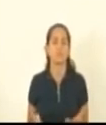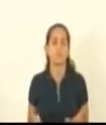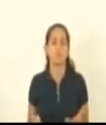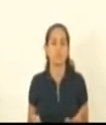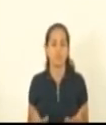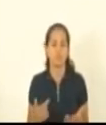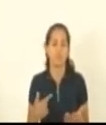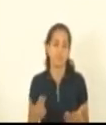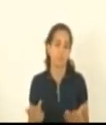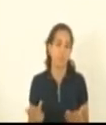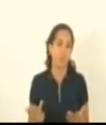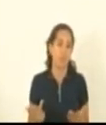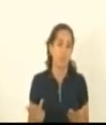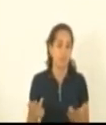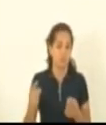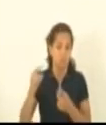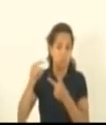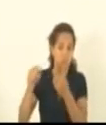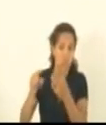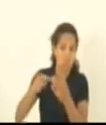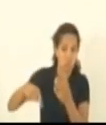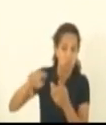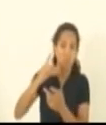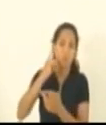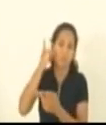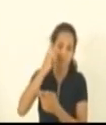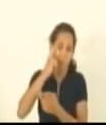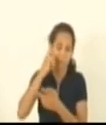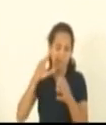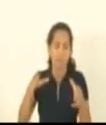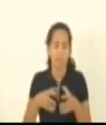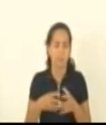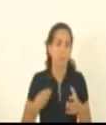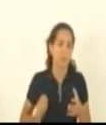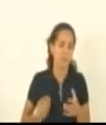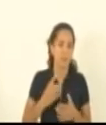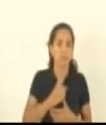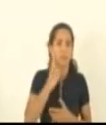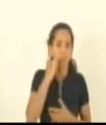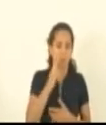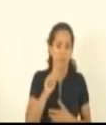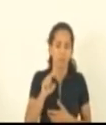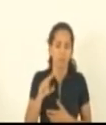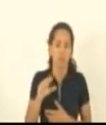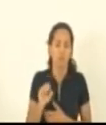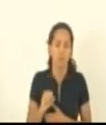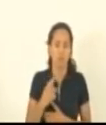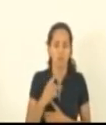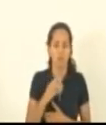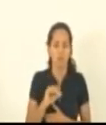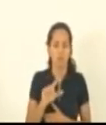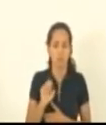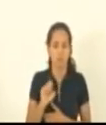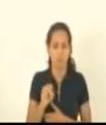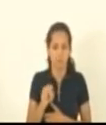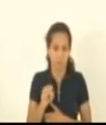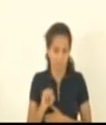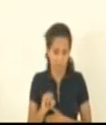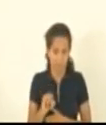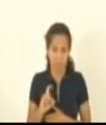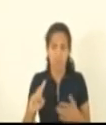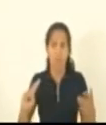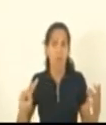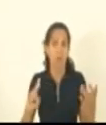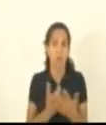bispo Alves meu parceiro de bloco caro deputado Lucas Polesi o que acontece